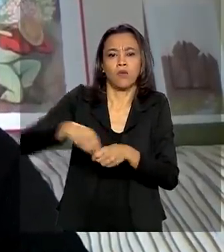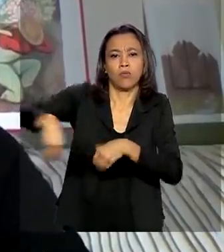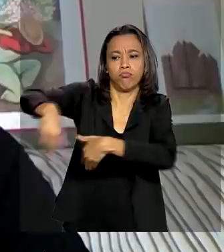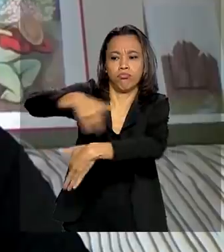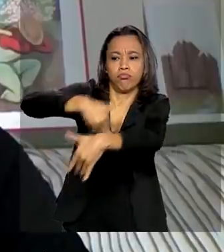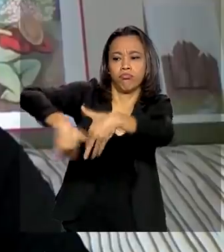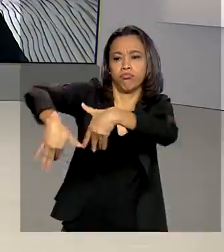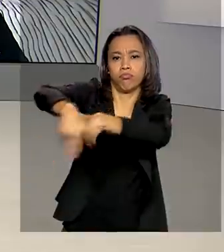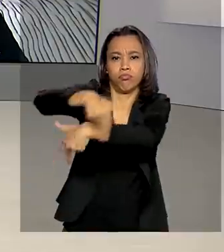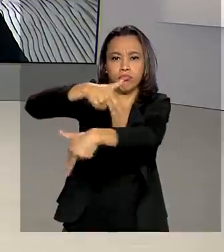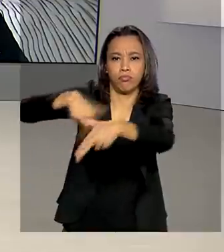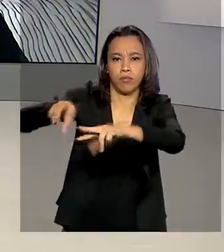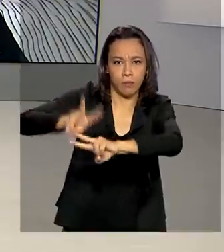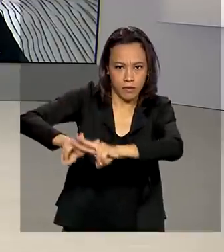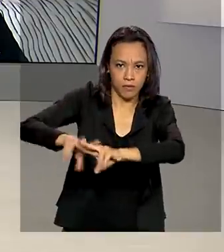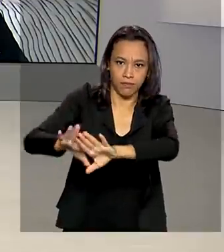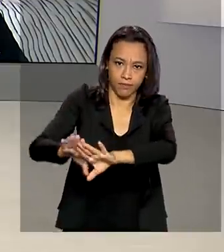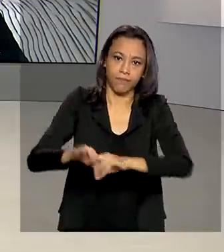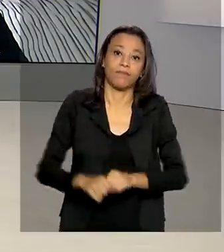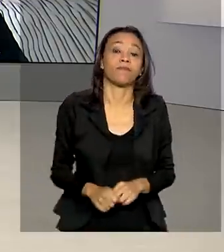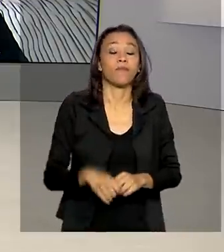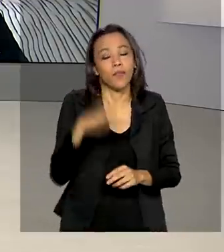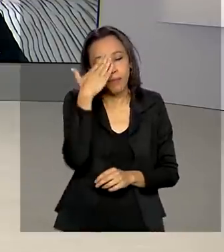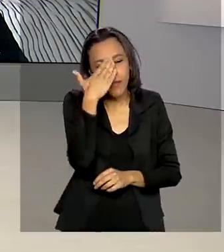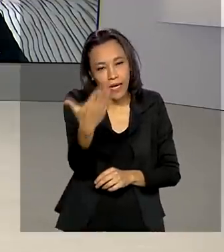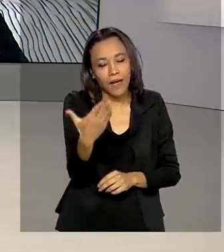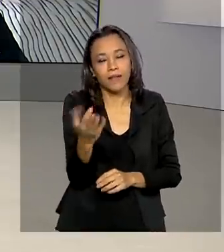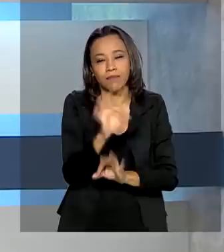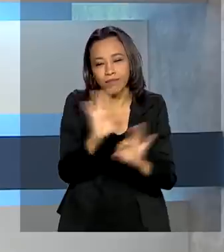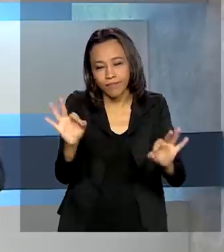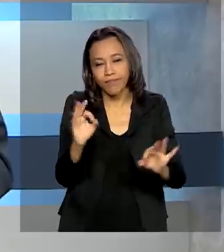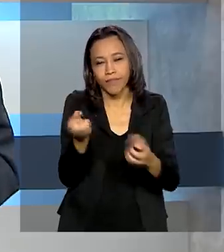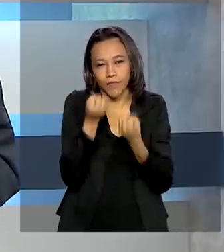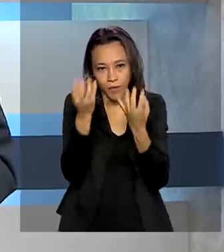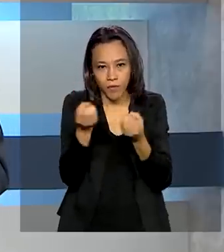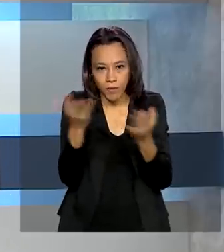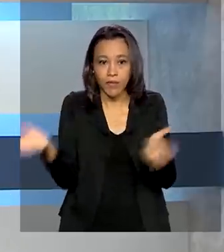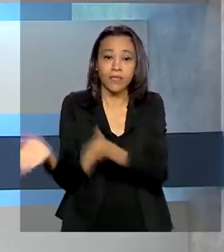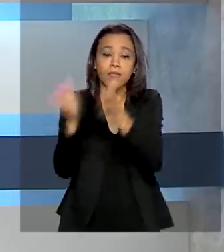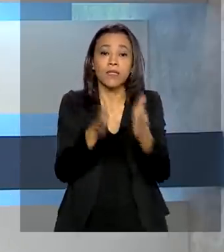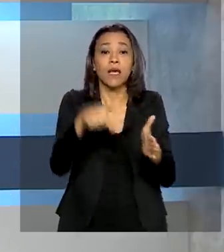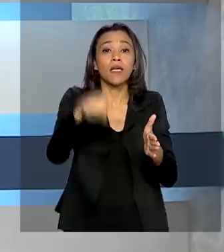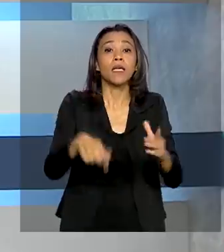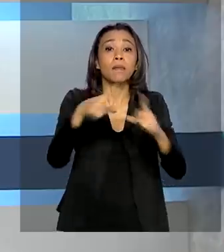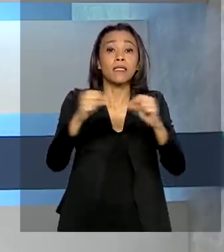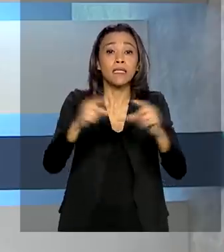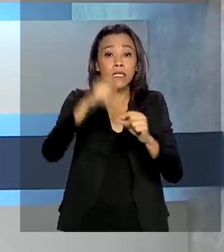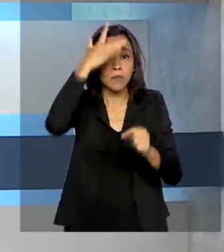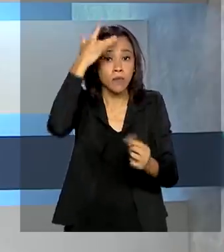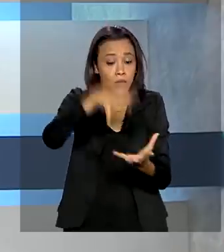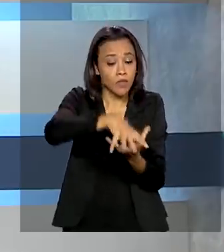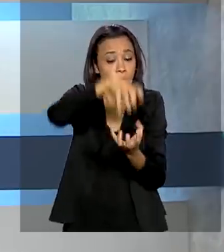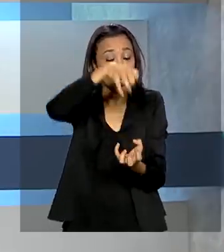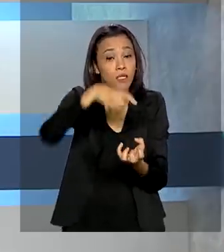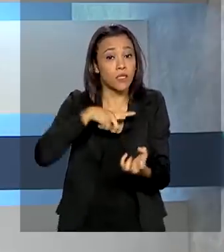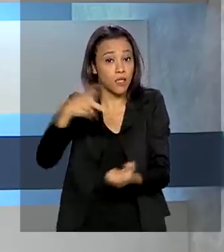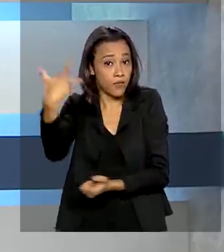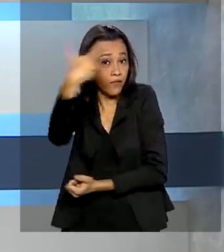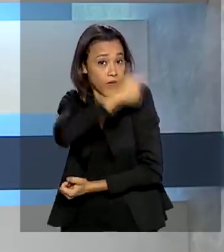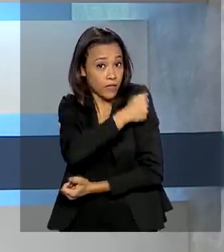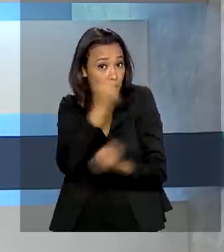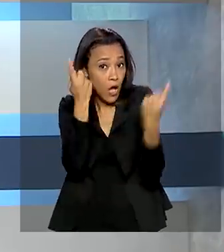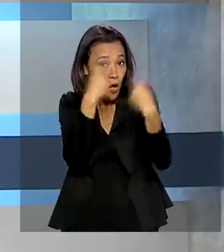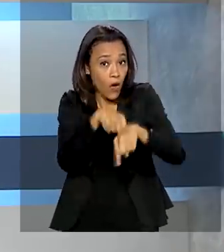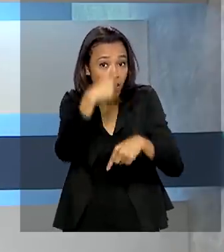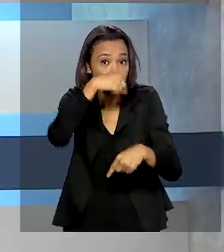Voltamos ao estúdio. Está ótimo, Priscila. Muito obrigado pelas informações. E aqui em Brasília, idosos estão sendo vacinados contra a gripe sem